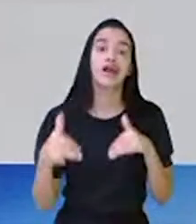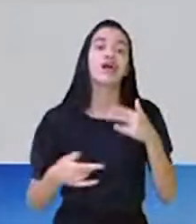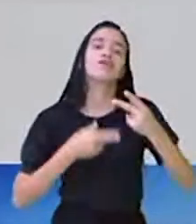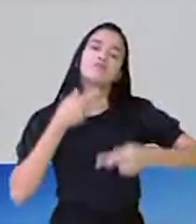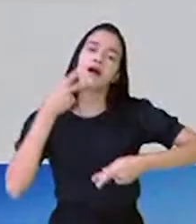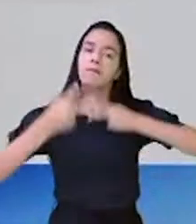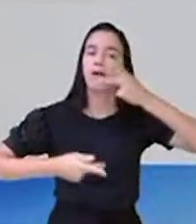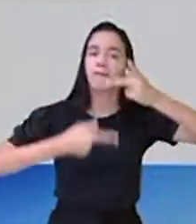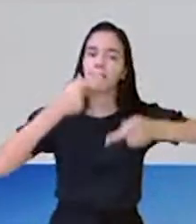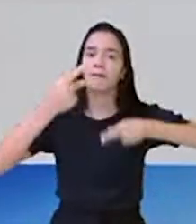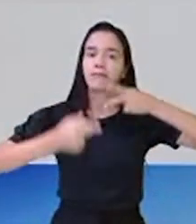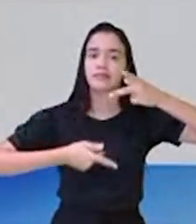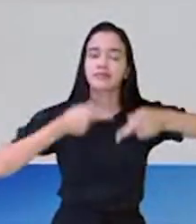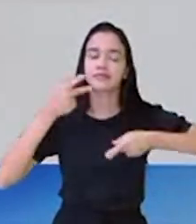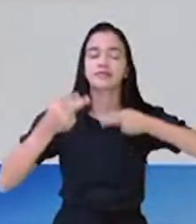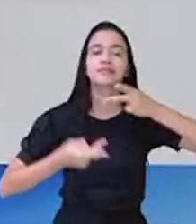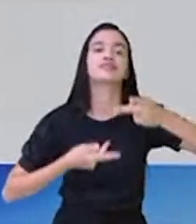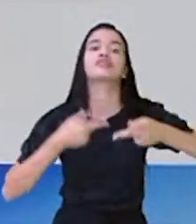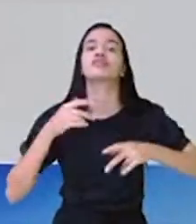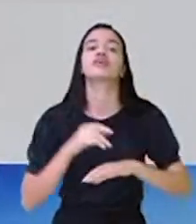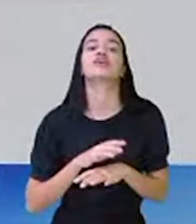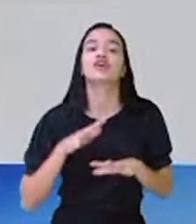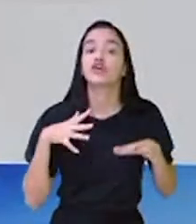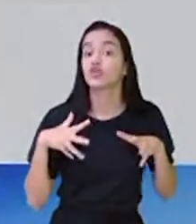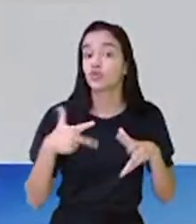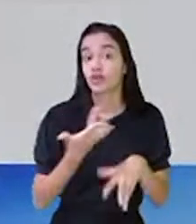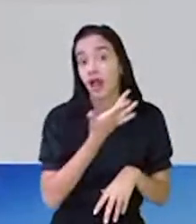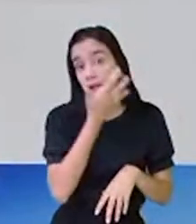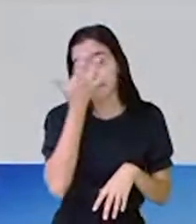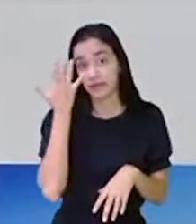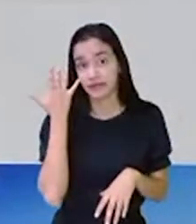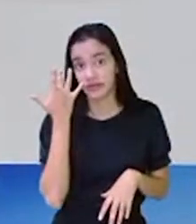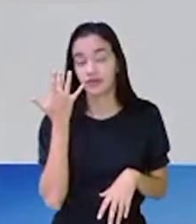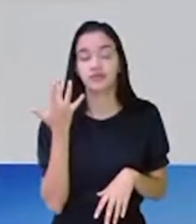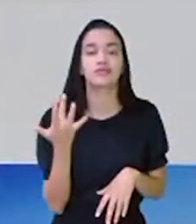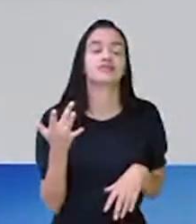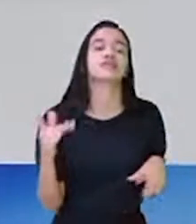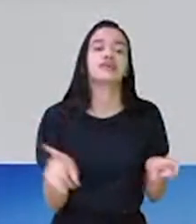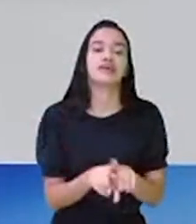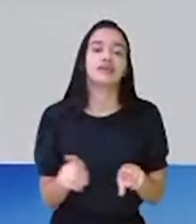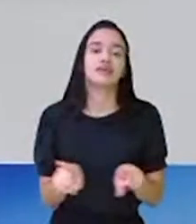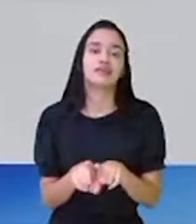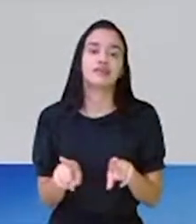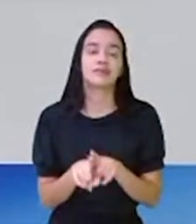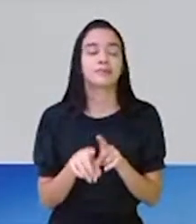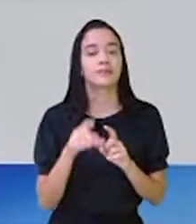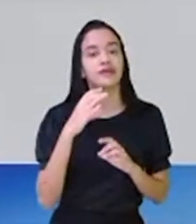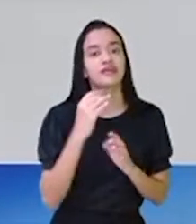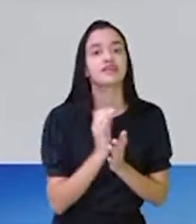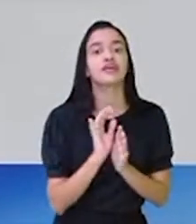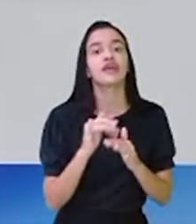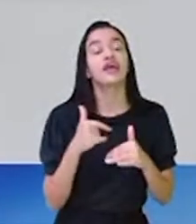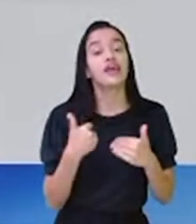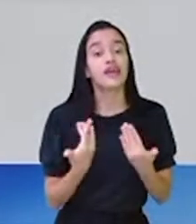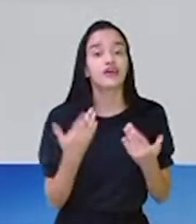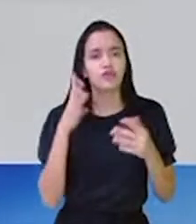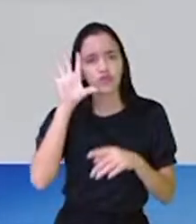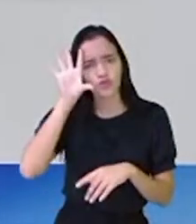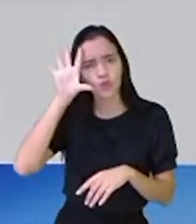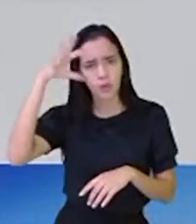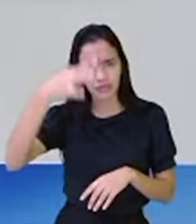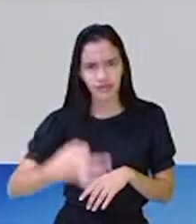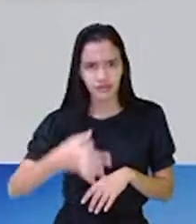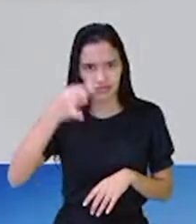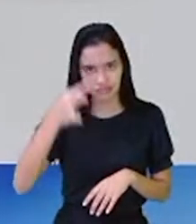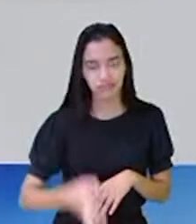popular é uma coisa que está entre todas as pessoas e todas as classes. Ok? Compreenderam